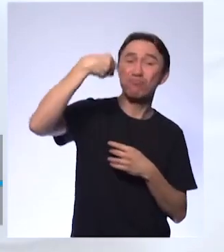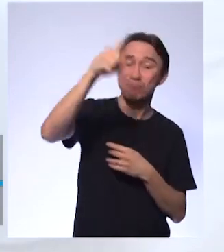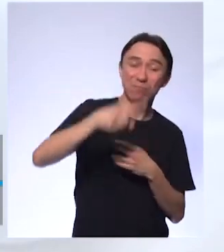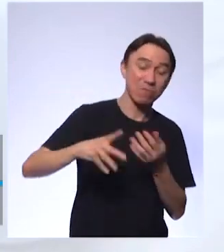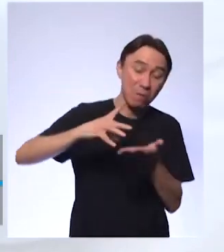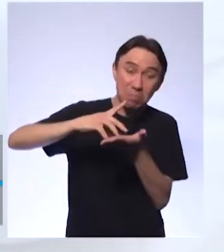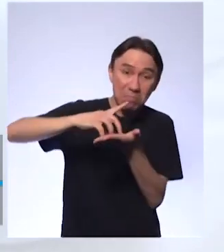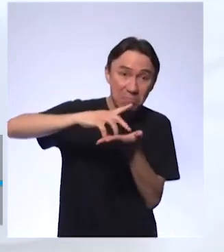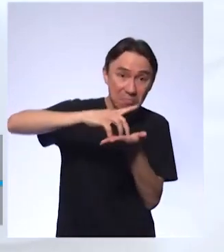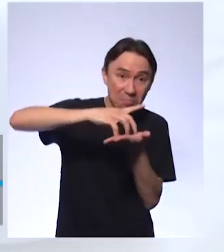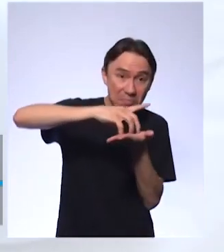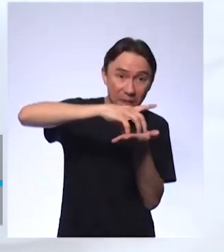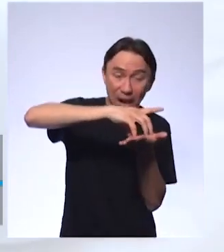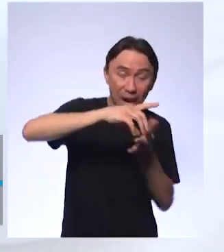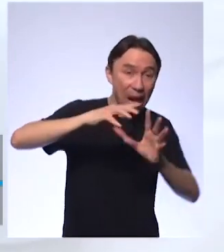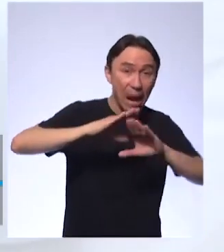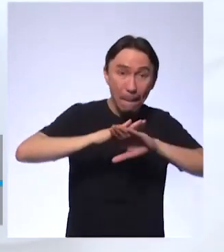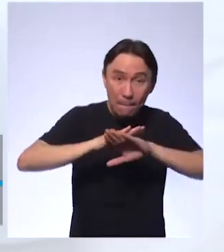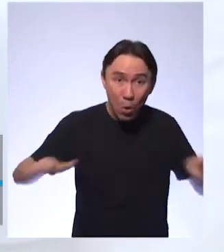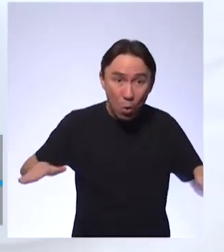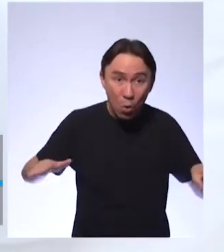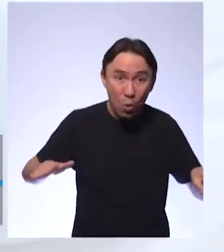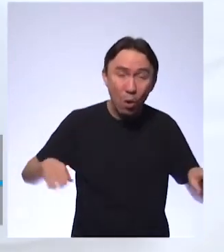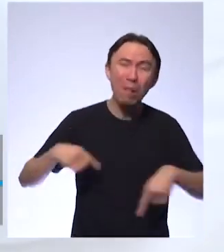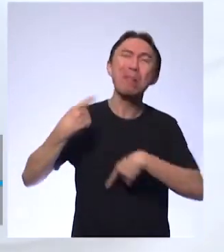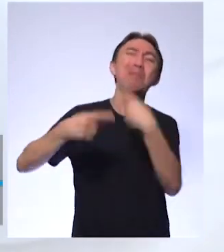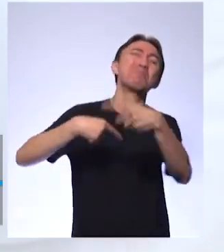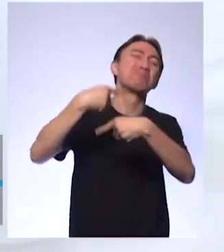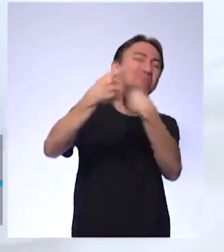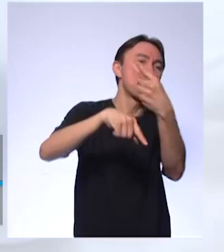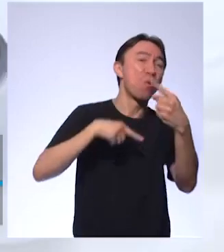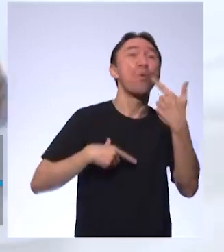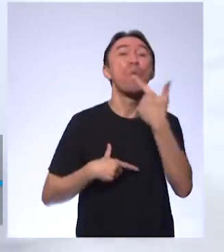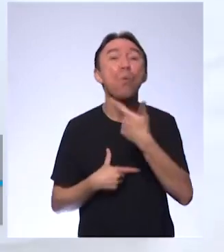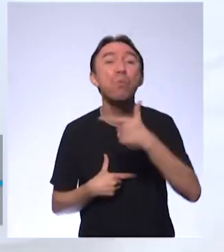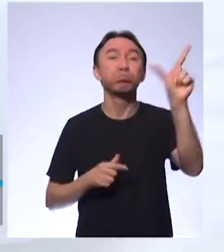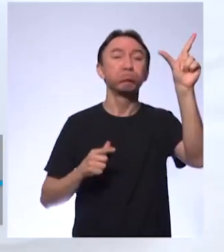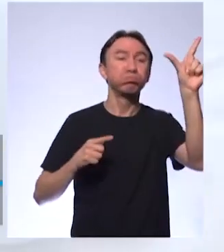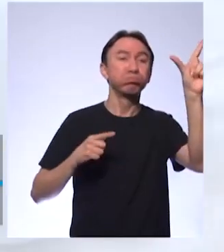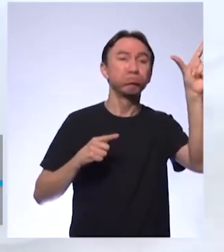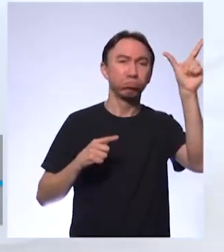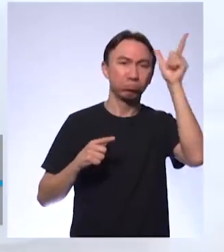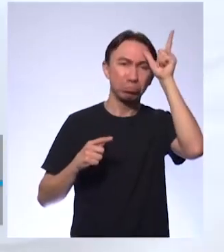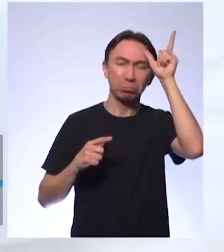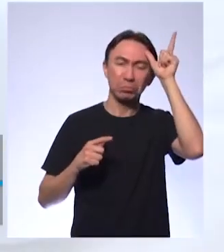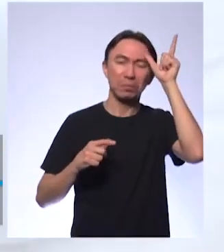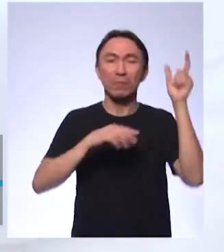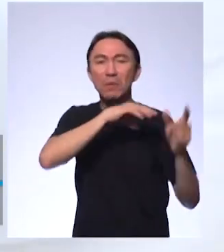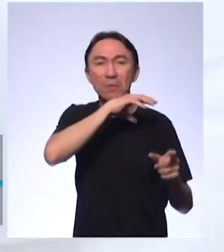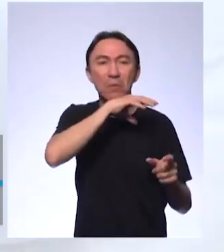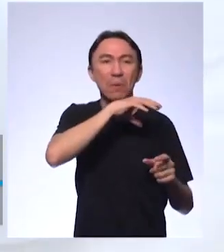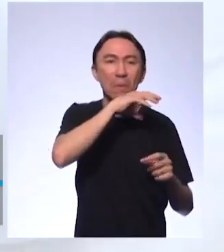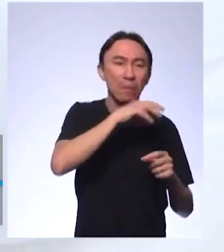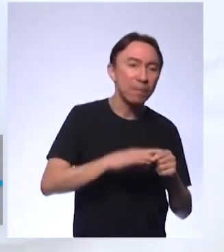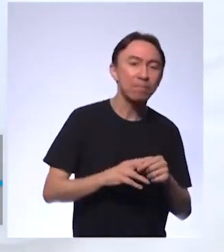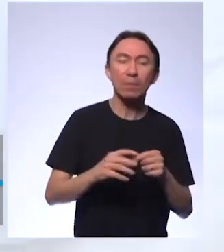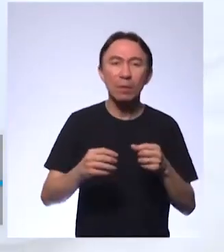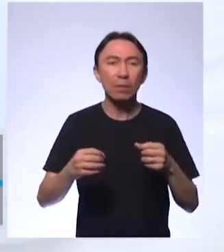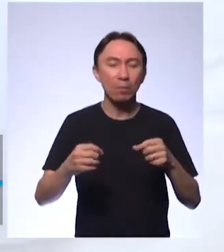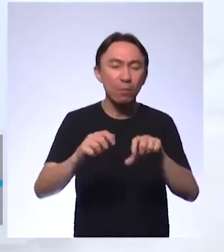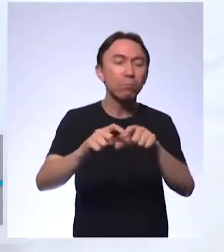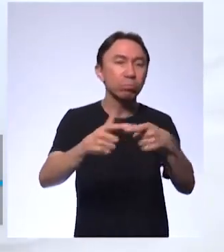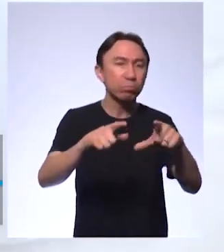você não tinha. Os mamíferos eram pouco desenvolvidos porque os dinossauros ocupavam. Então o mamífero não tinha